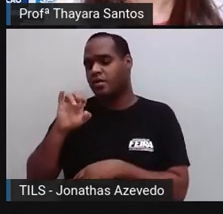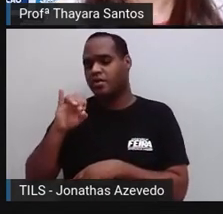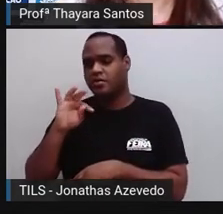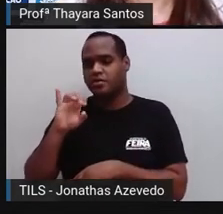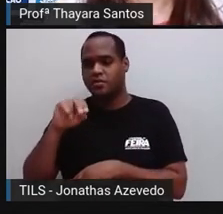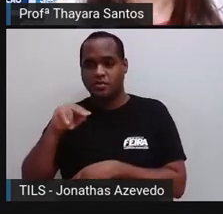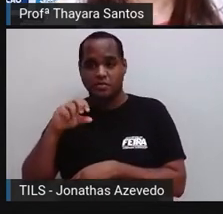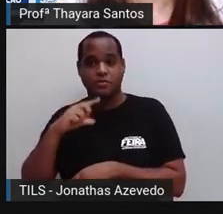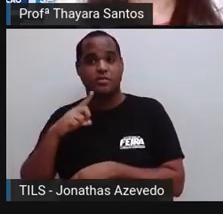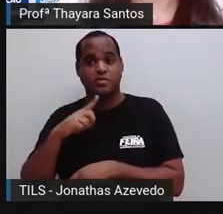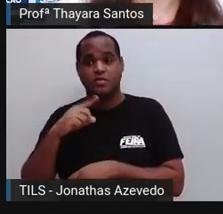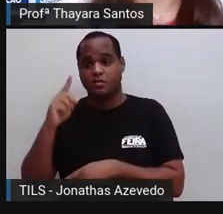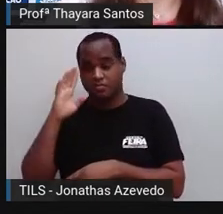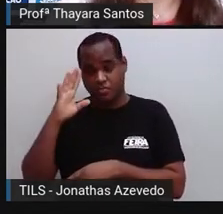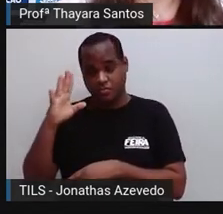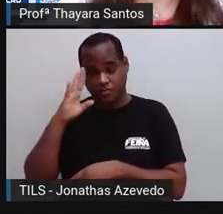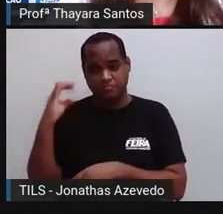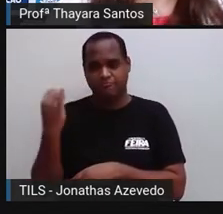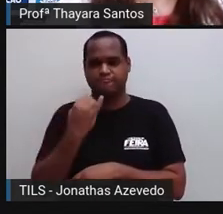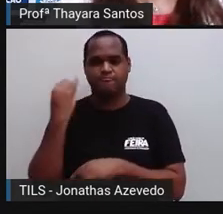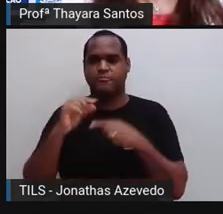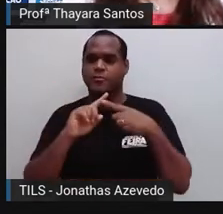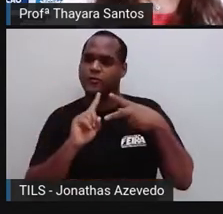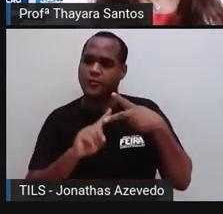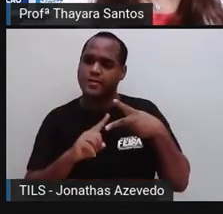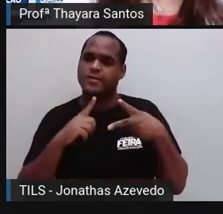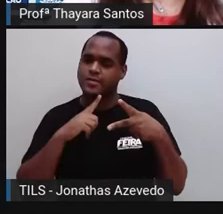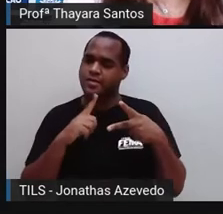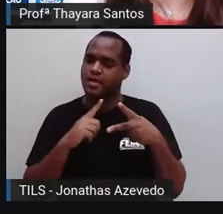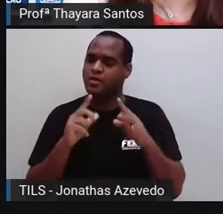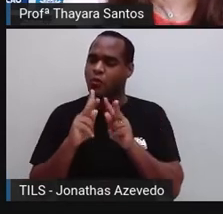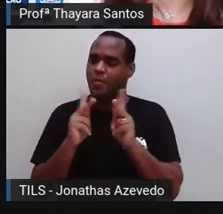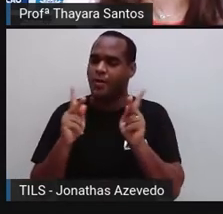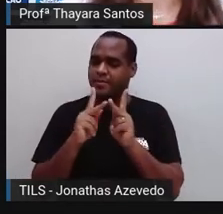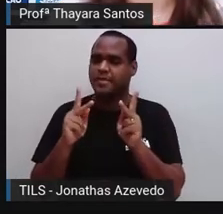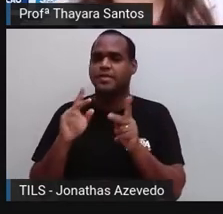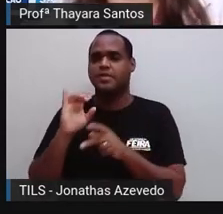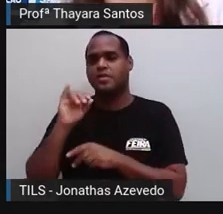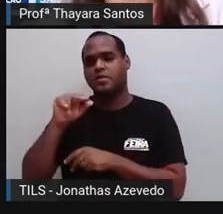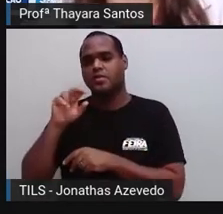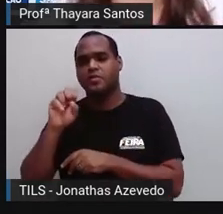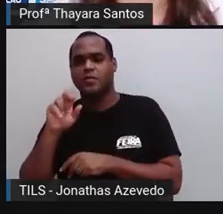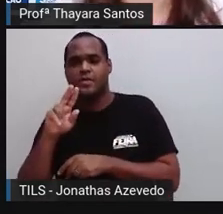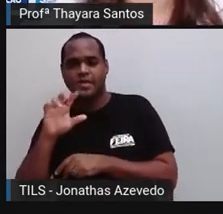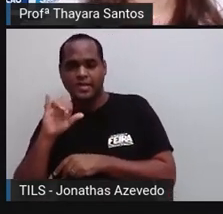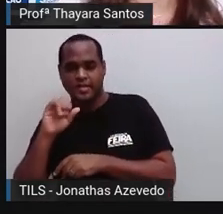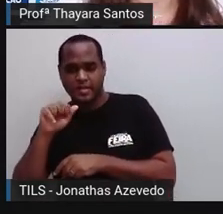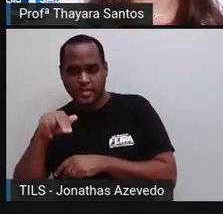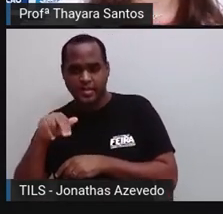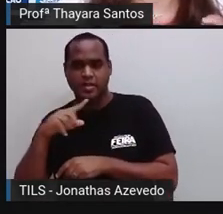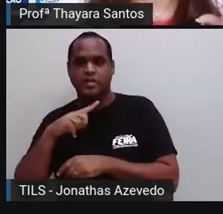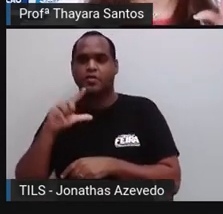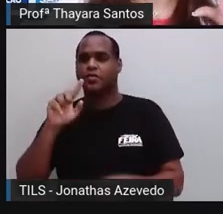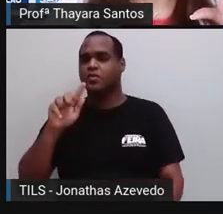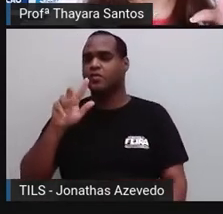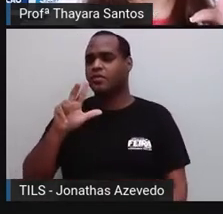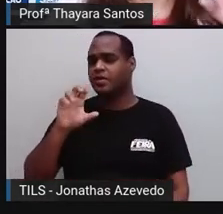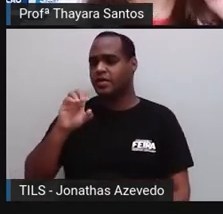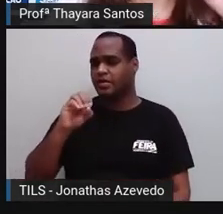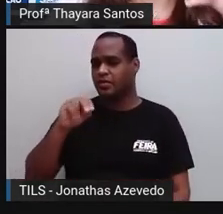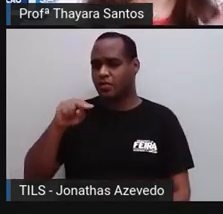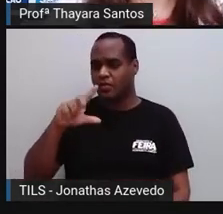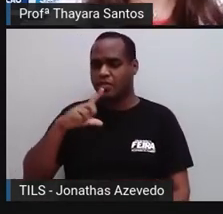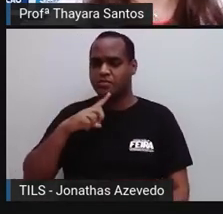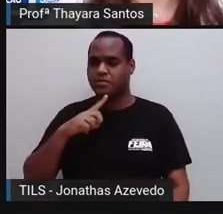Ele tem função de produzir aqueles dois hormônios que eu falei pra vocês, que são a insulina e o glucagon. A insulina atua na